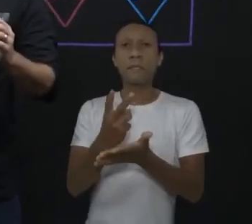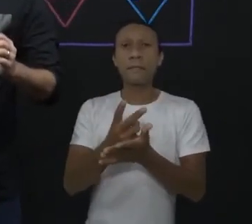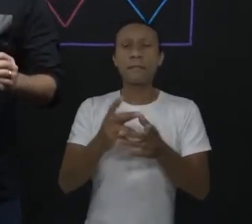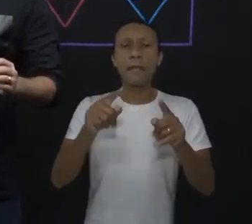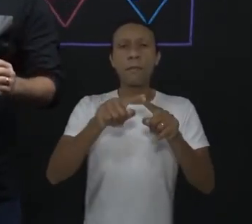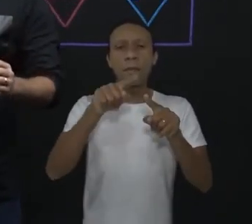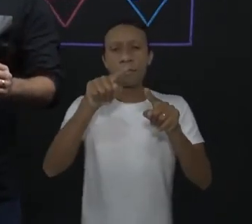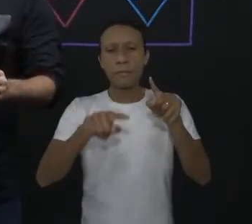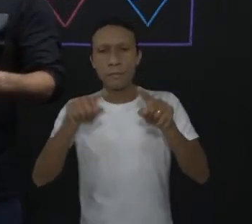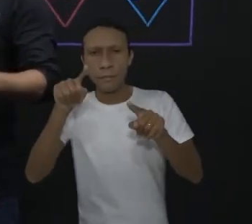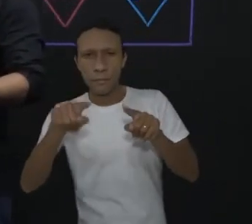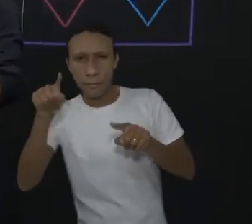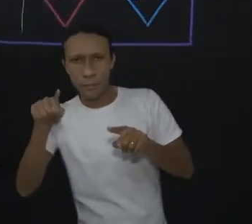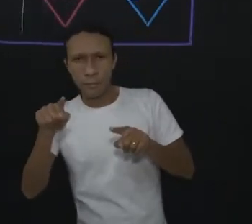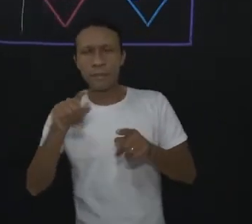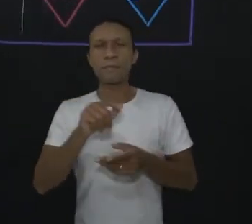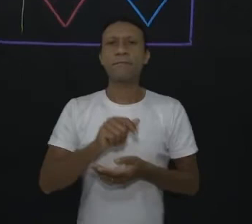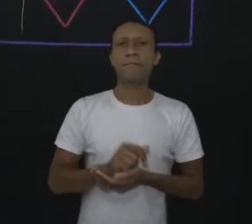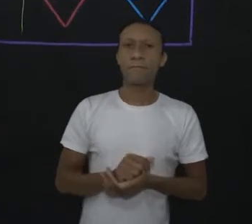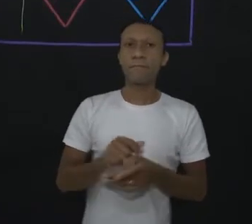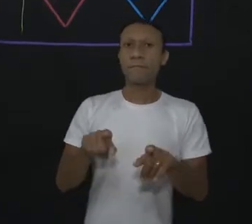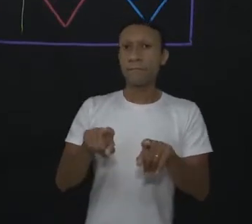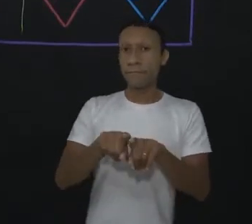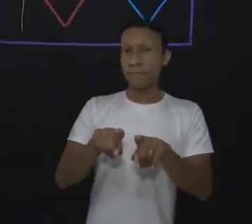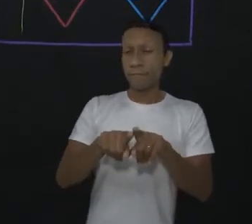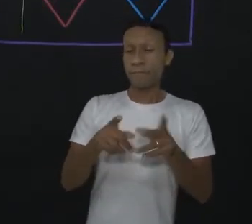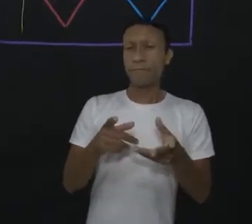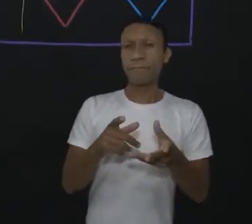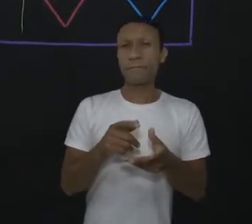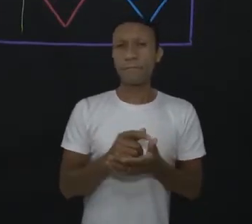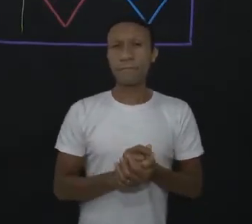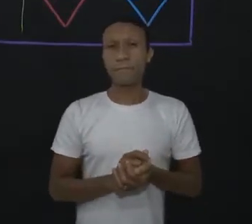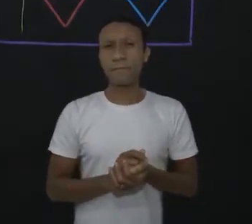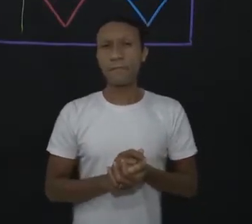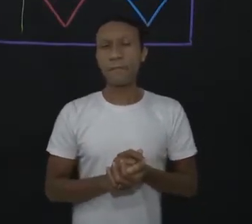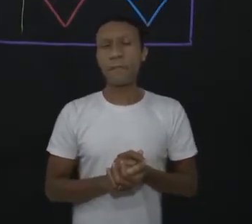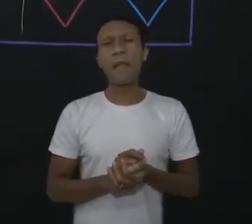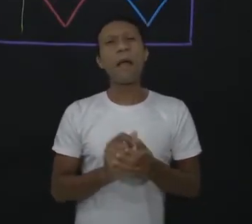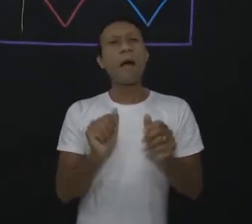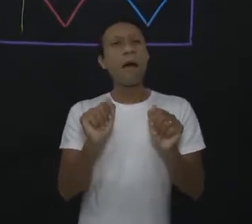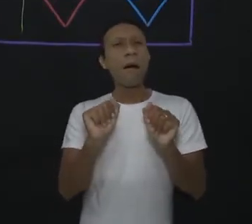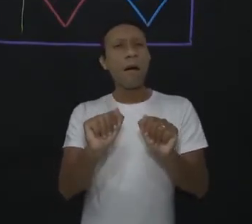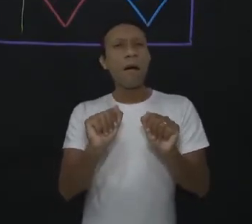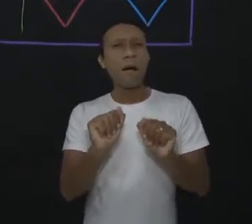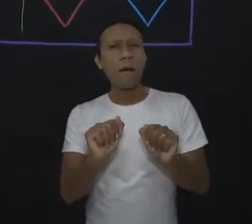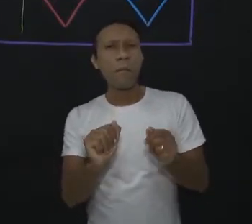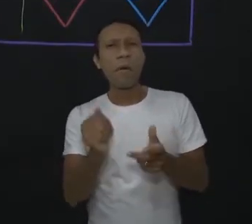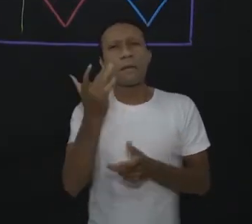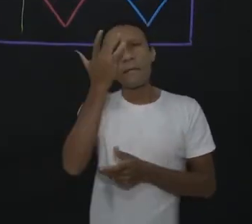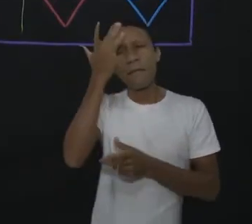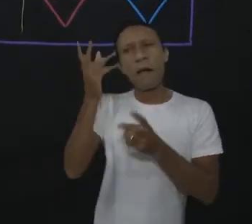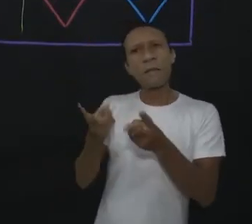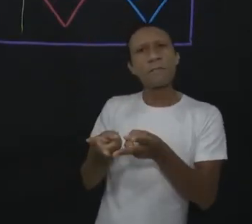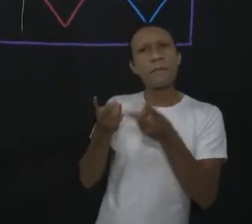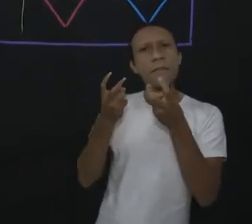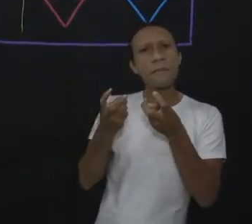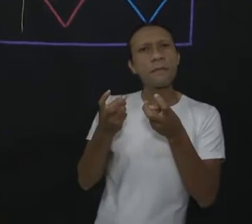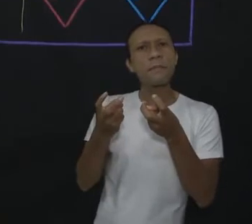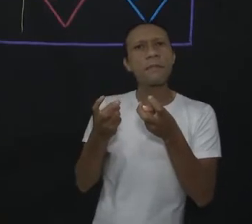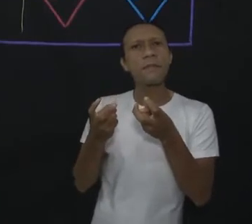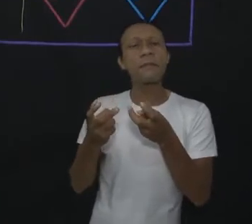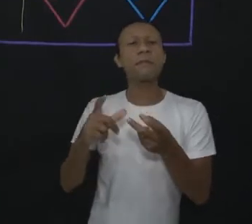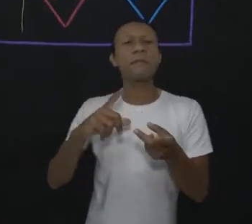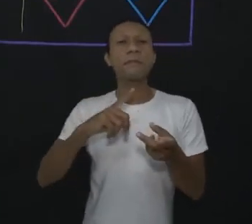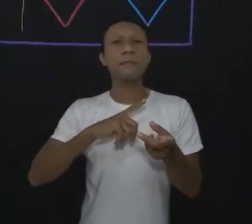proporcionalidade. E essa constante de proporcionalidade, ela pode ser facilmente identificada na